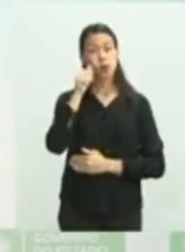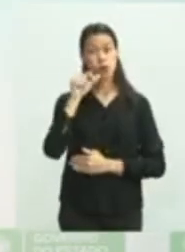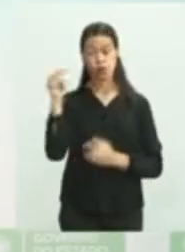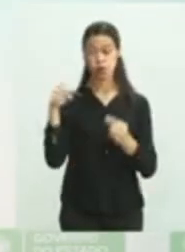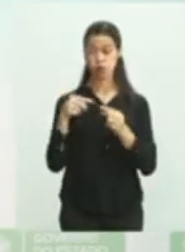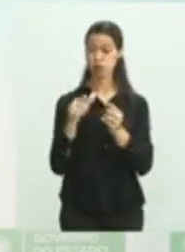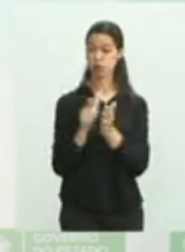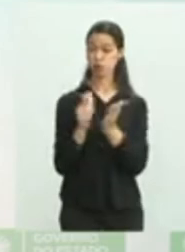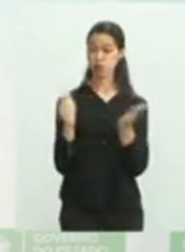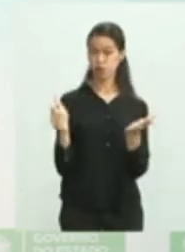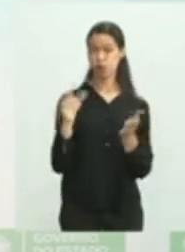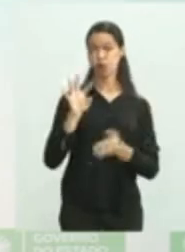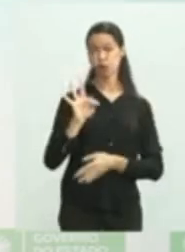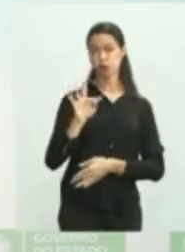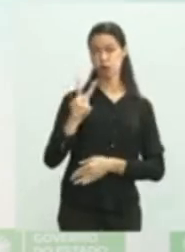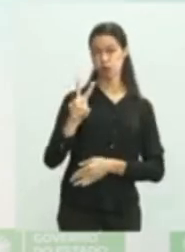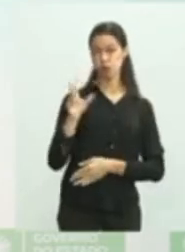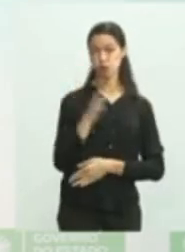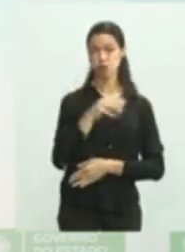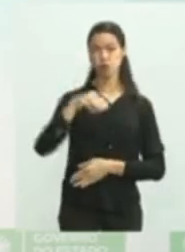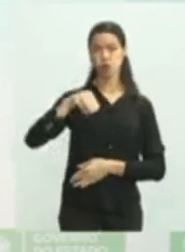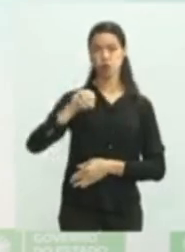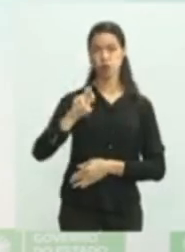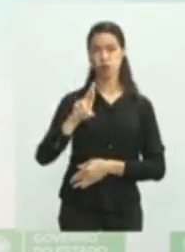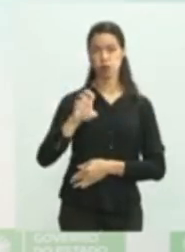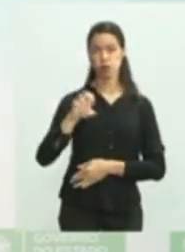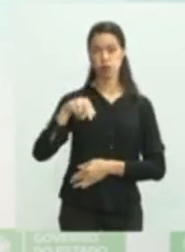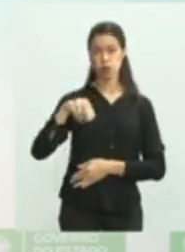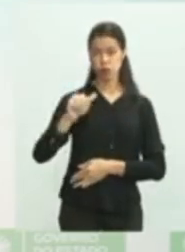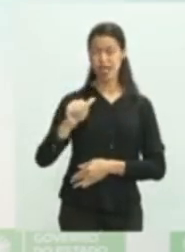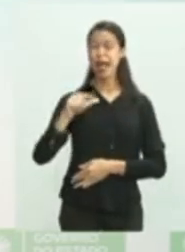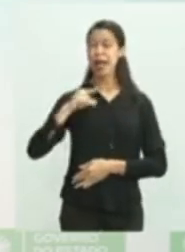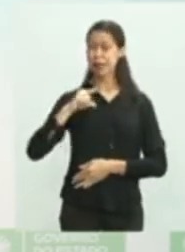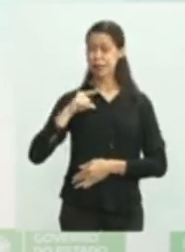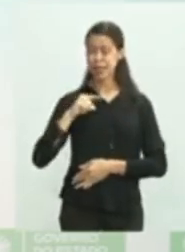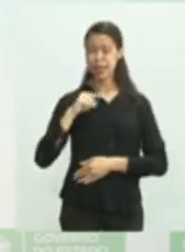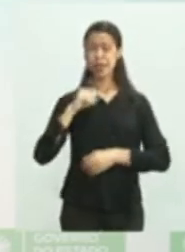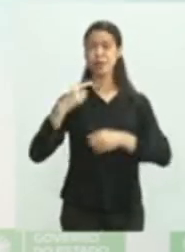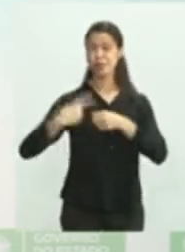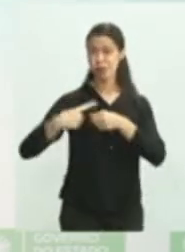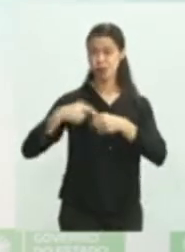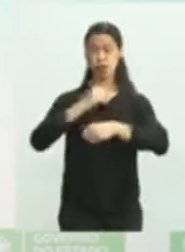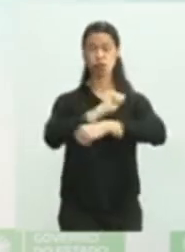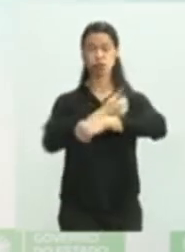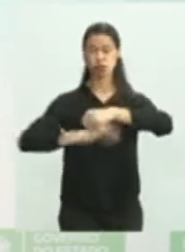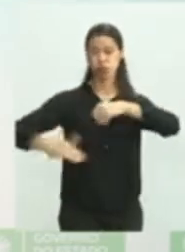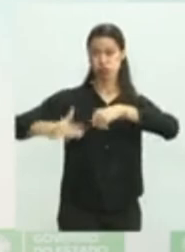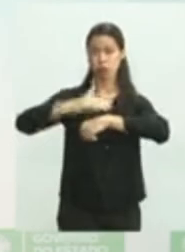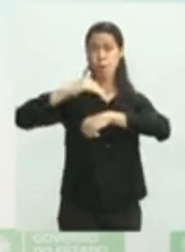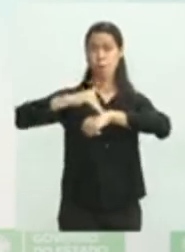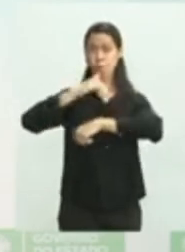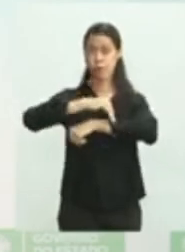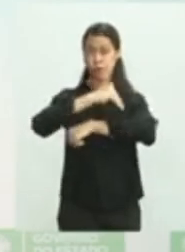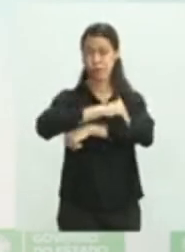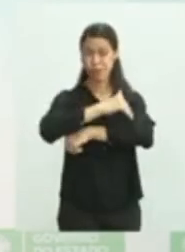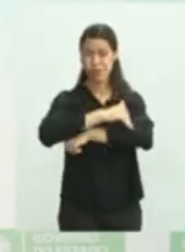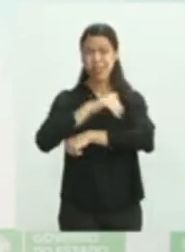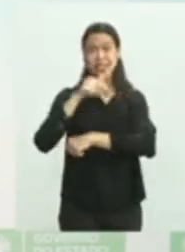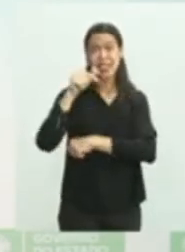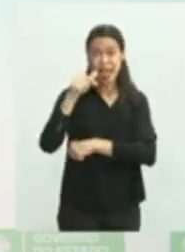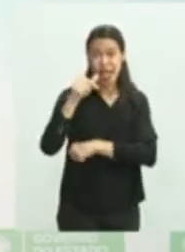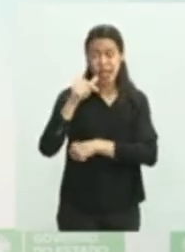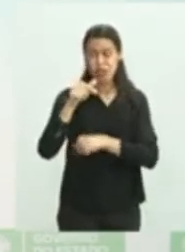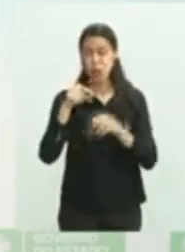Geiger, da TV Morena. Sete casos de investigação em Bataiporã. Tem algum profissional de saúde que atendeu a paciente que